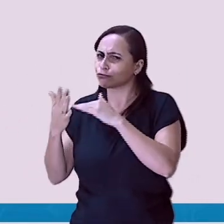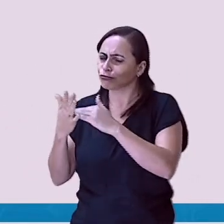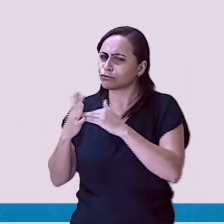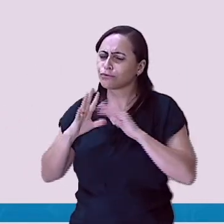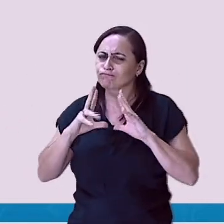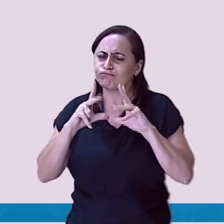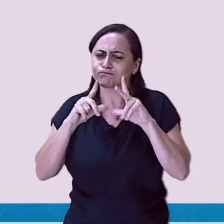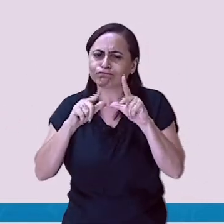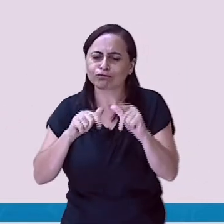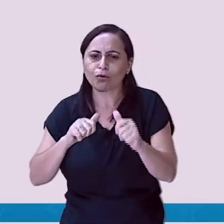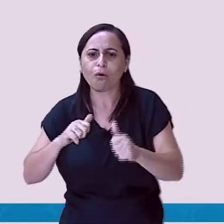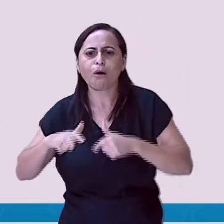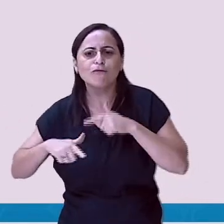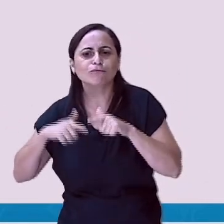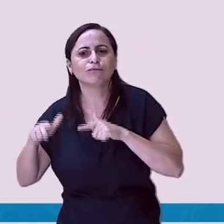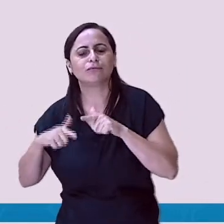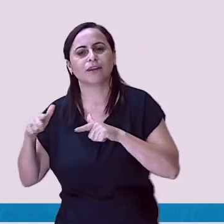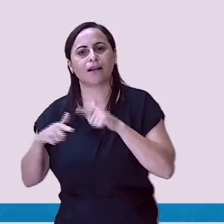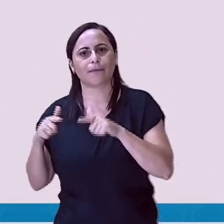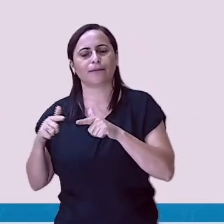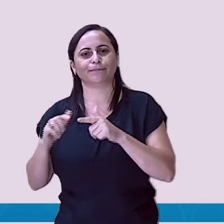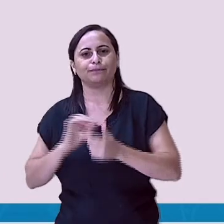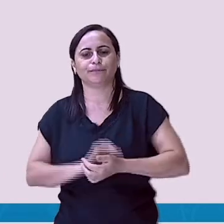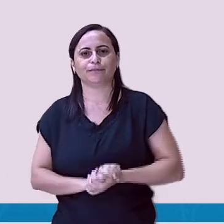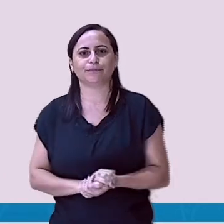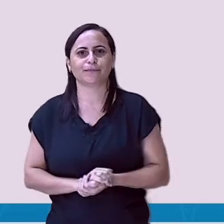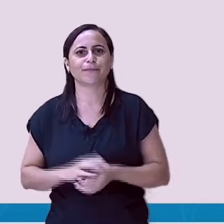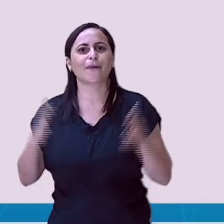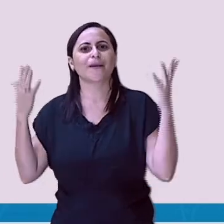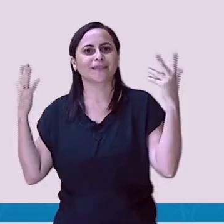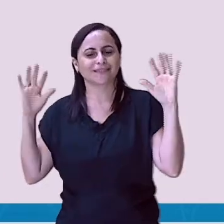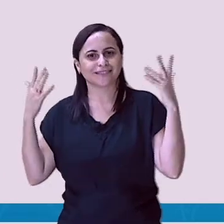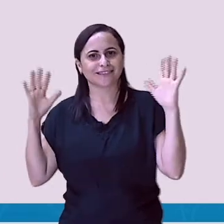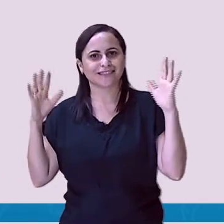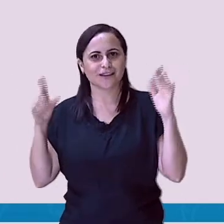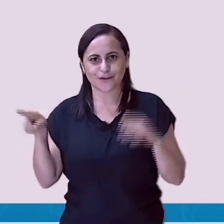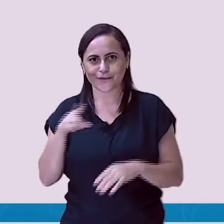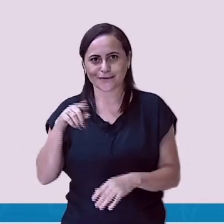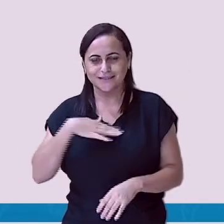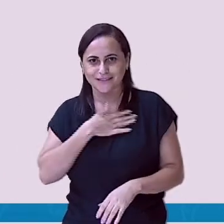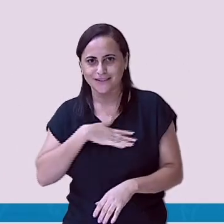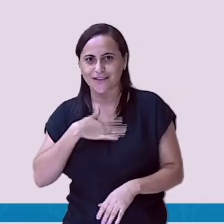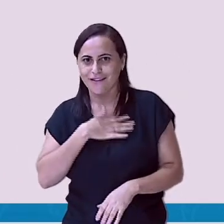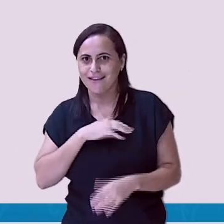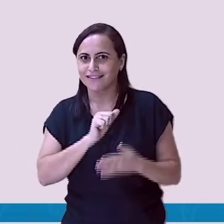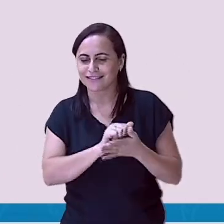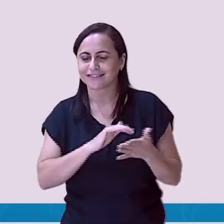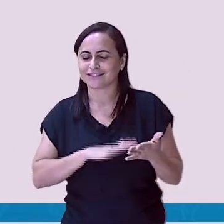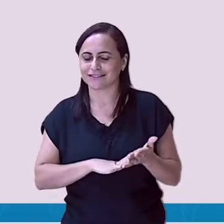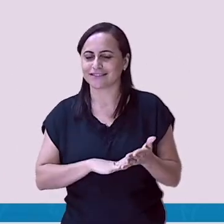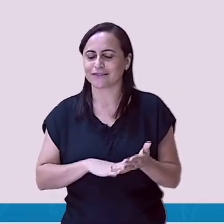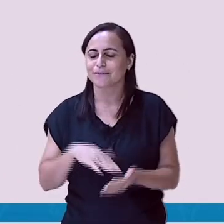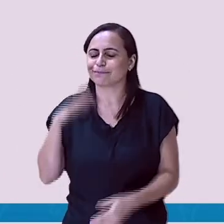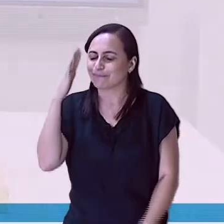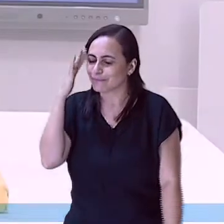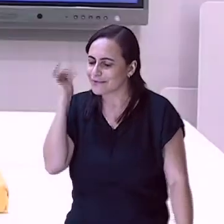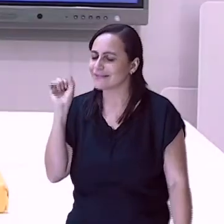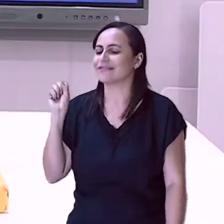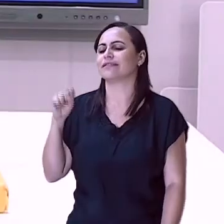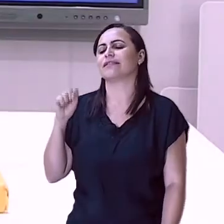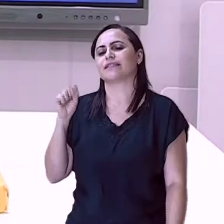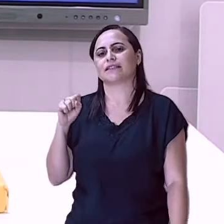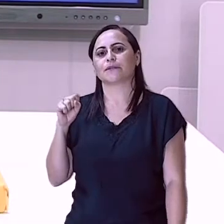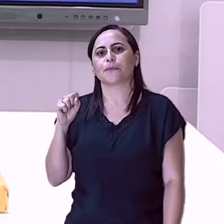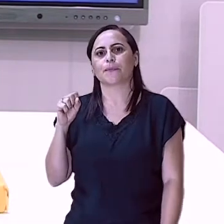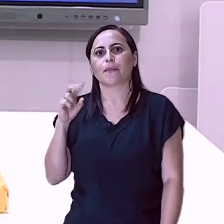Essas professoras estão, ó... De parabéns, vocês gostam das atividades? Eu sei que gostam. Eu vejo muitas